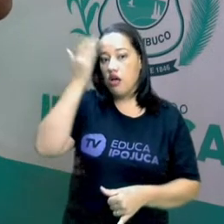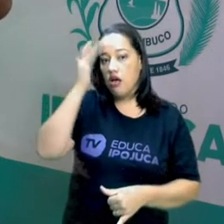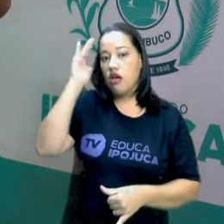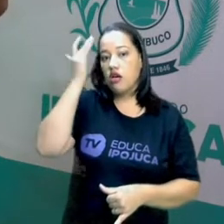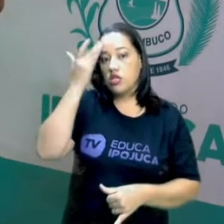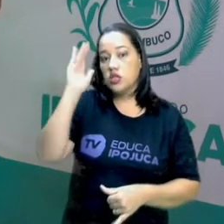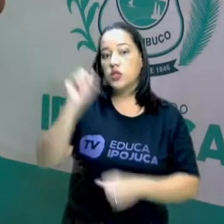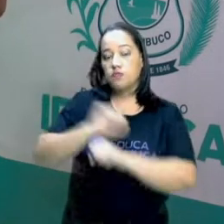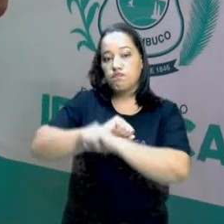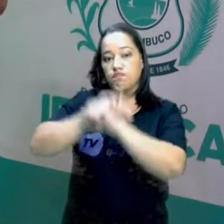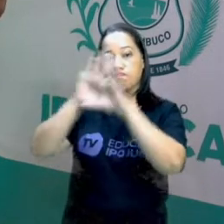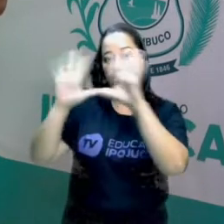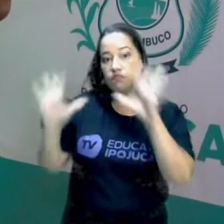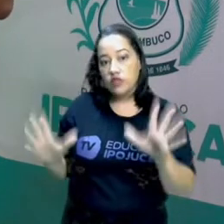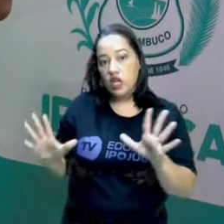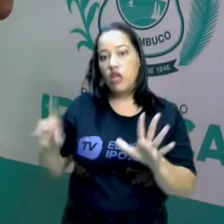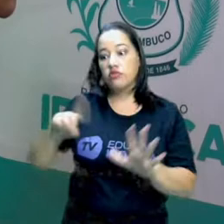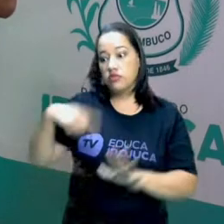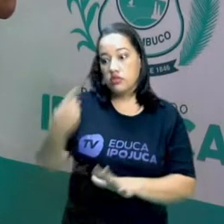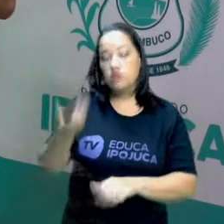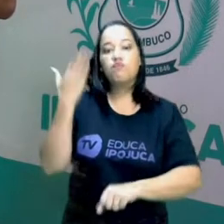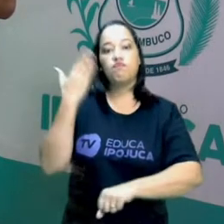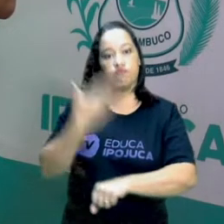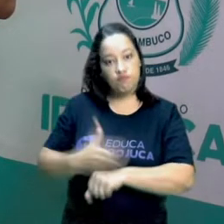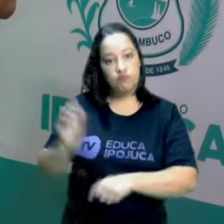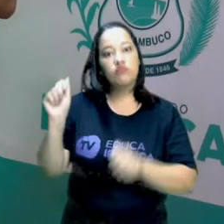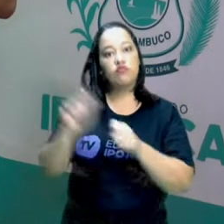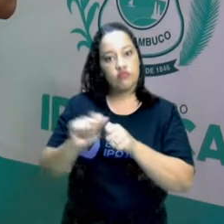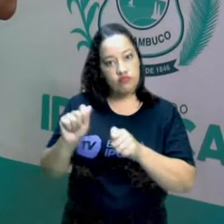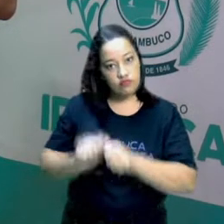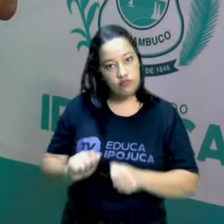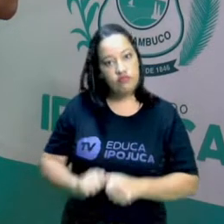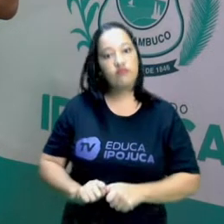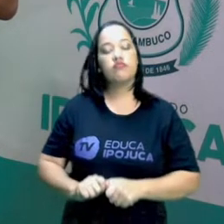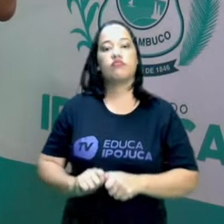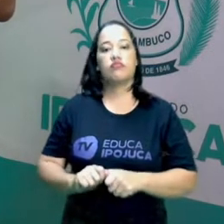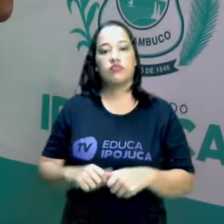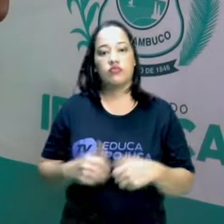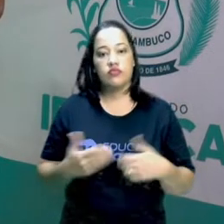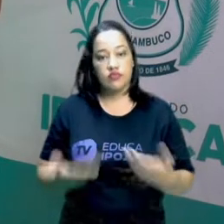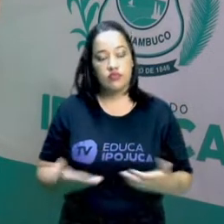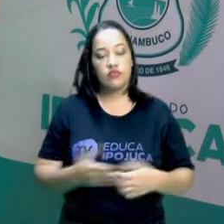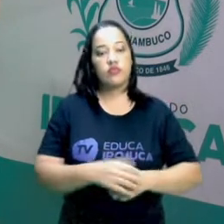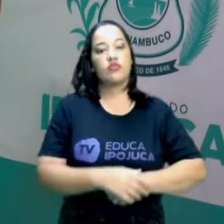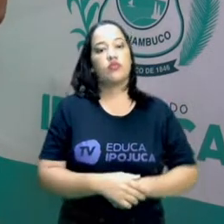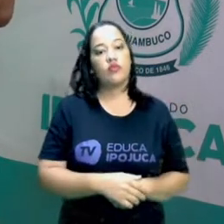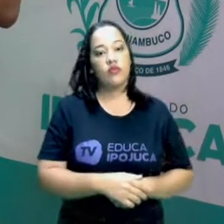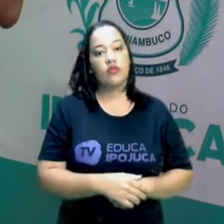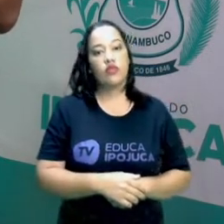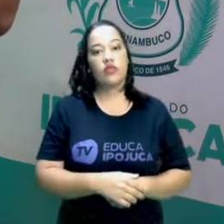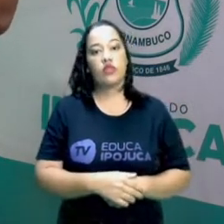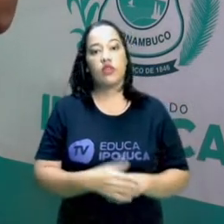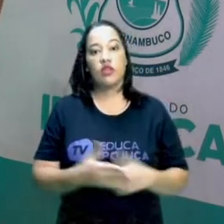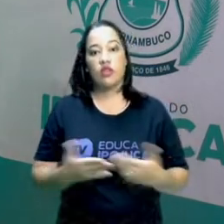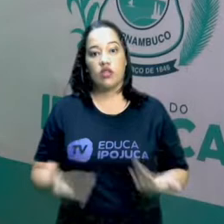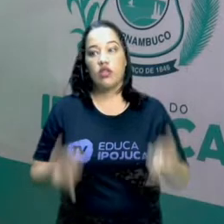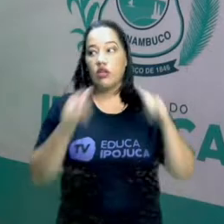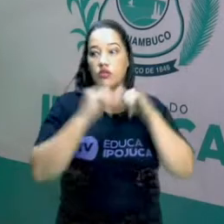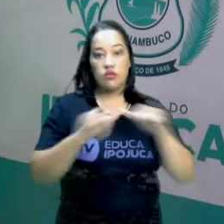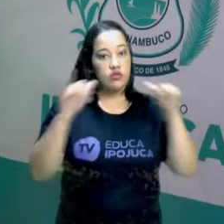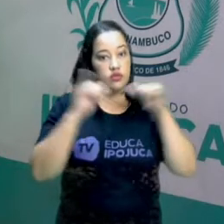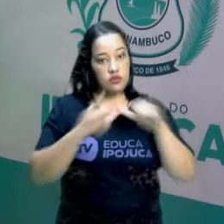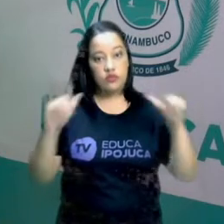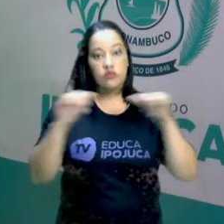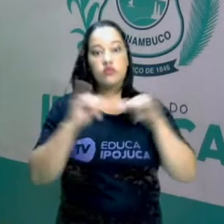e consigam praticar essas informações. Campanhas publicitárias de